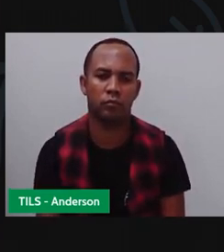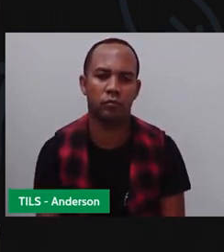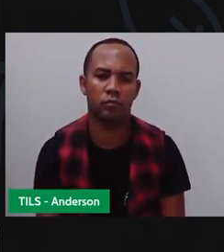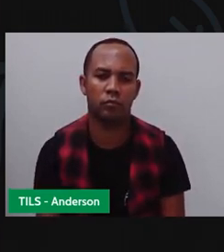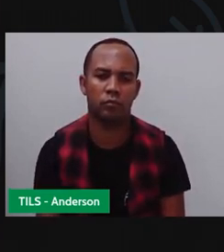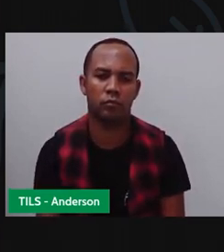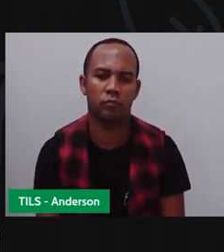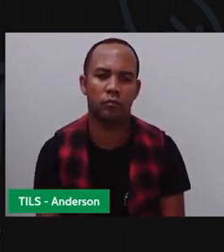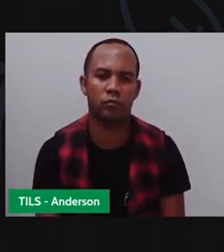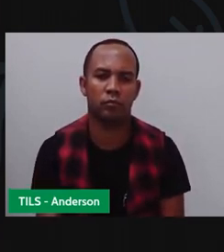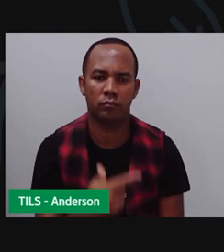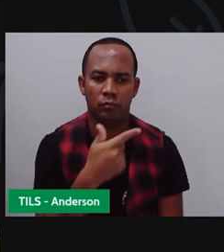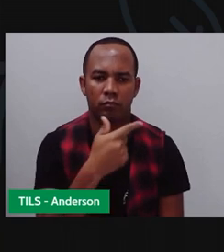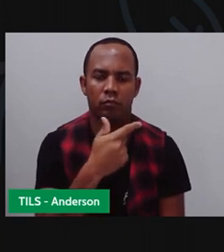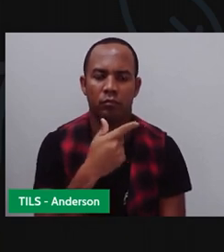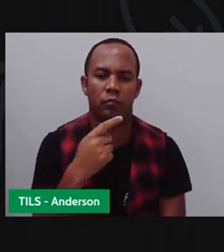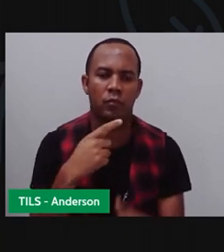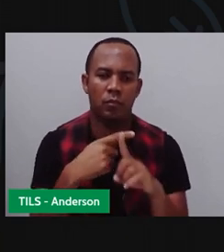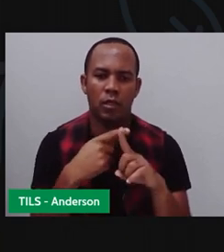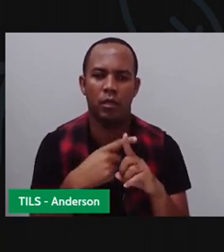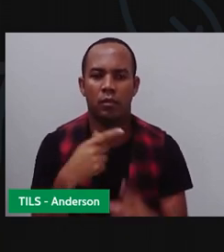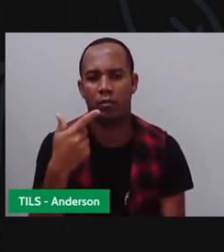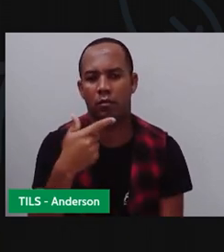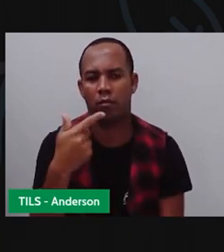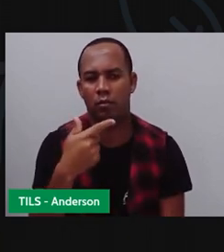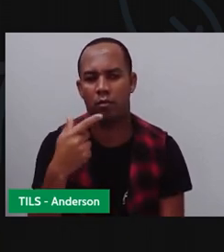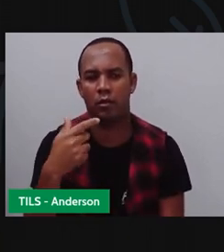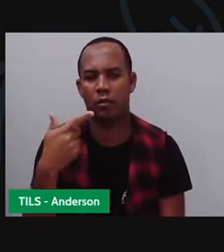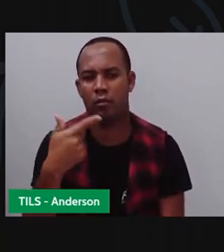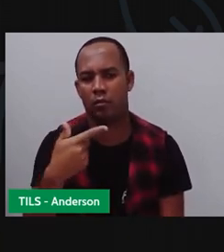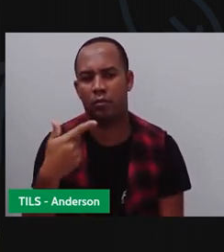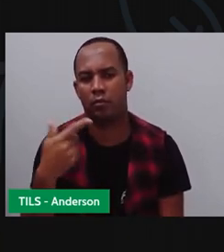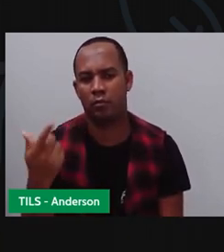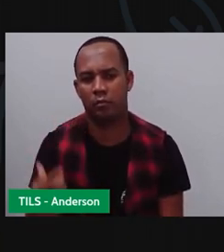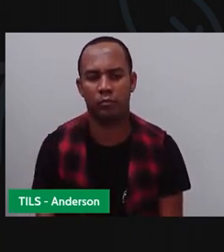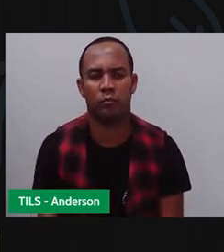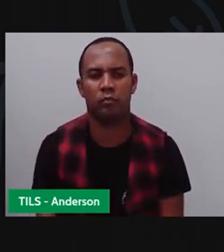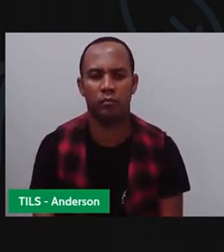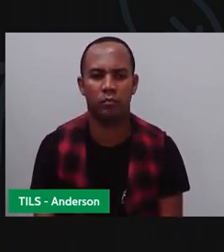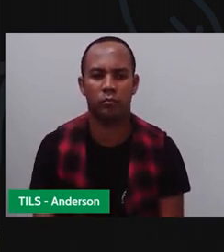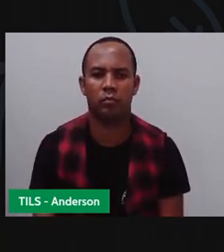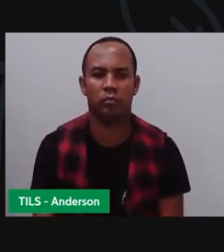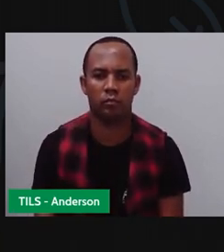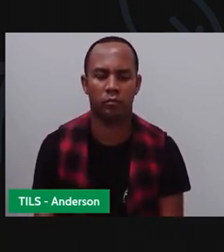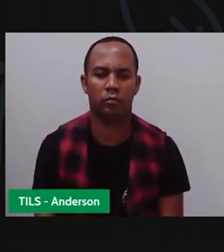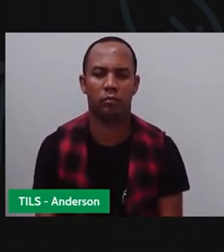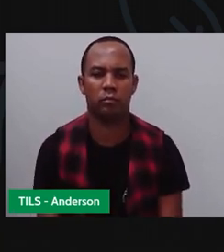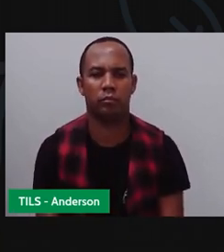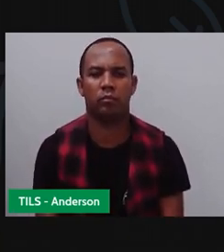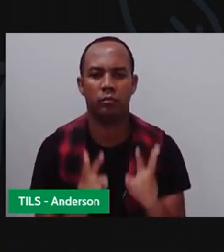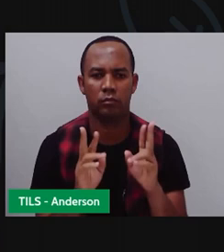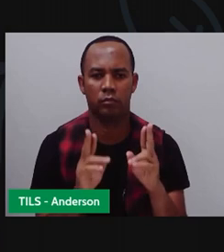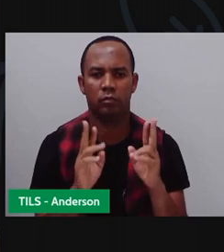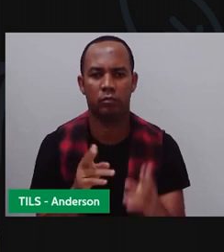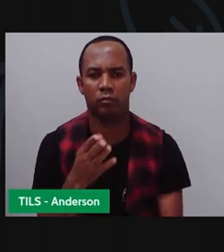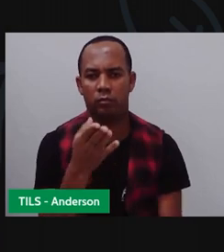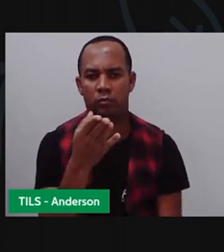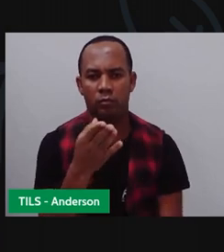Mais dois daqui. Mais dois daqui. E mais dois daqui. Isso vai dar quanto?